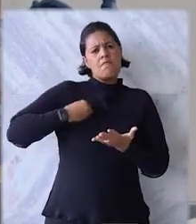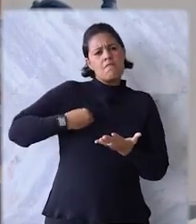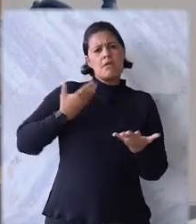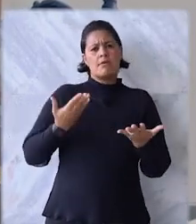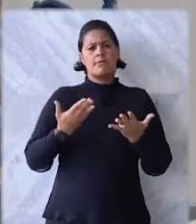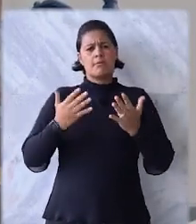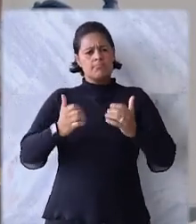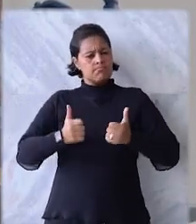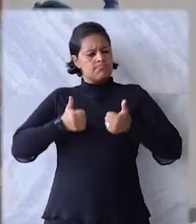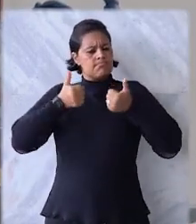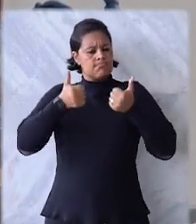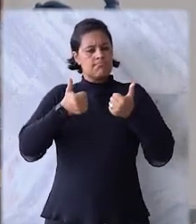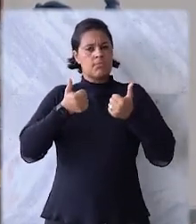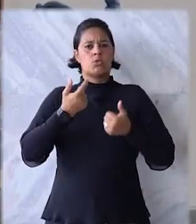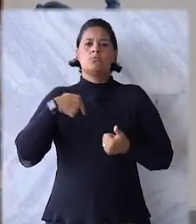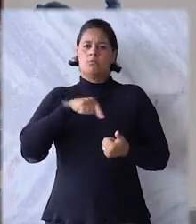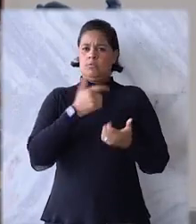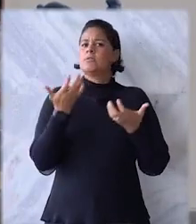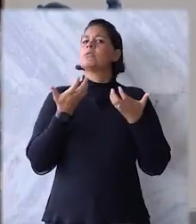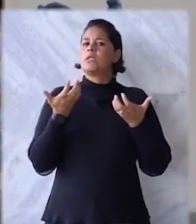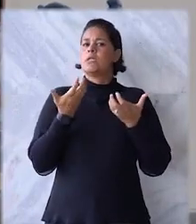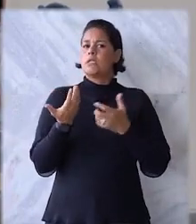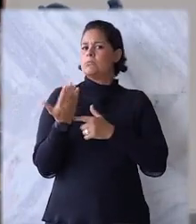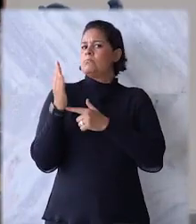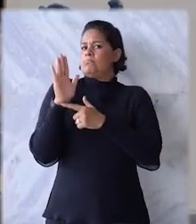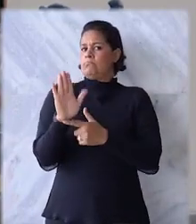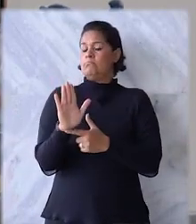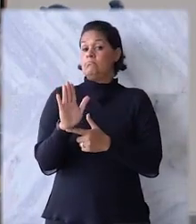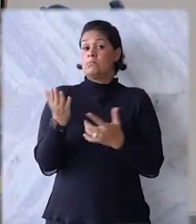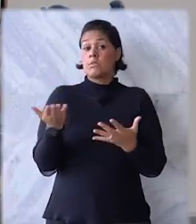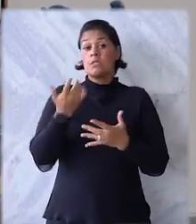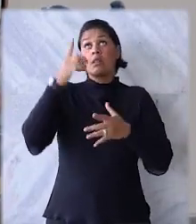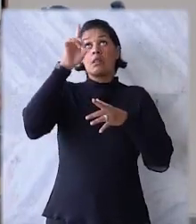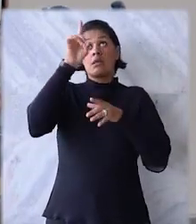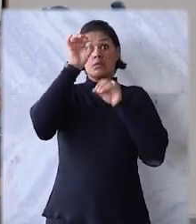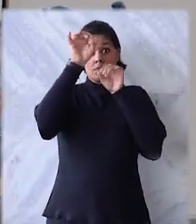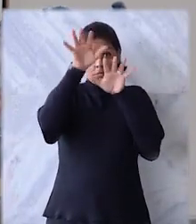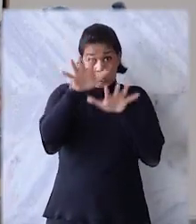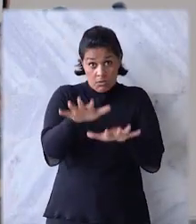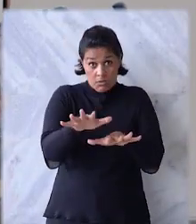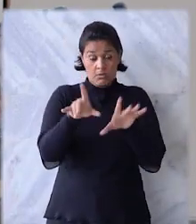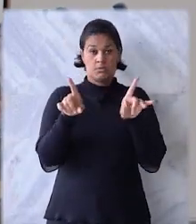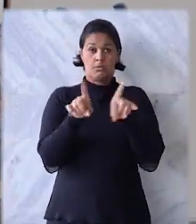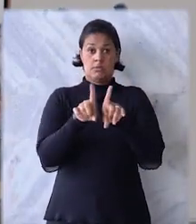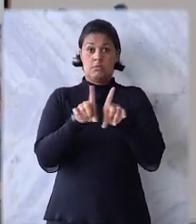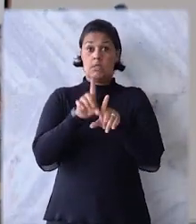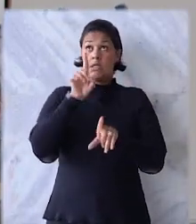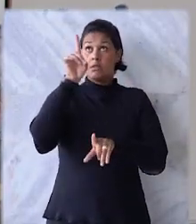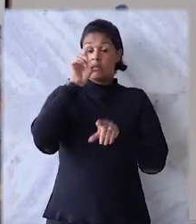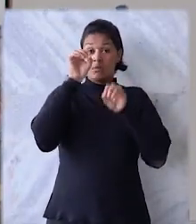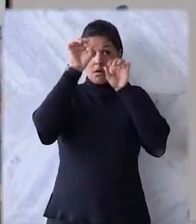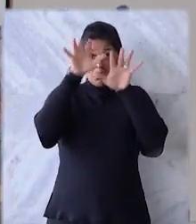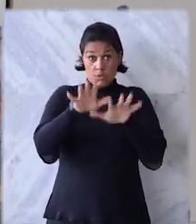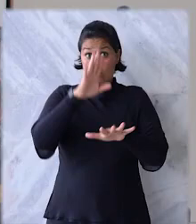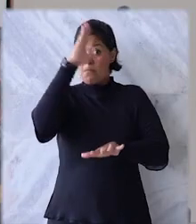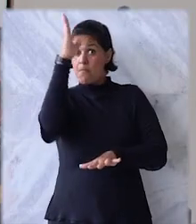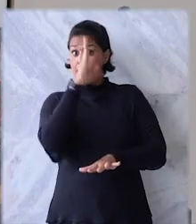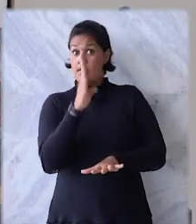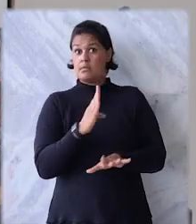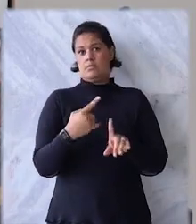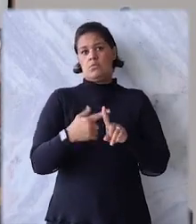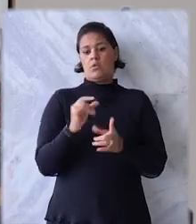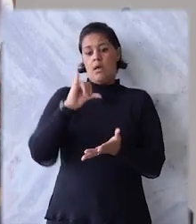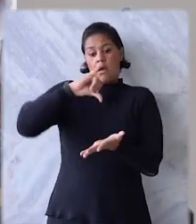e exemplo de qualidade de vida, que é isso que nós buscamos para todos nós. Que Deus nos abençoe e que Deus abençoe essa